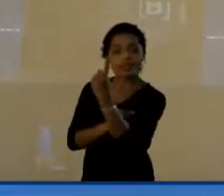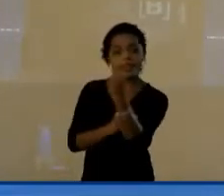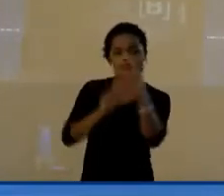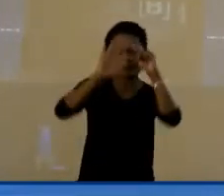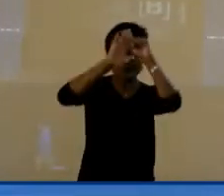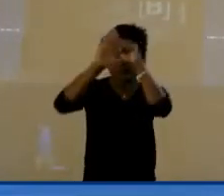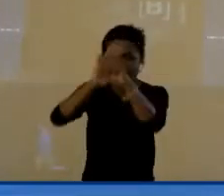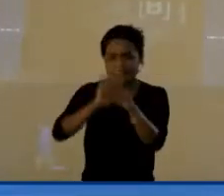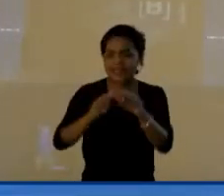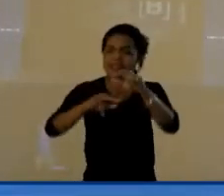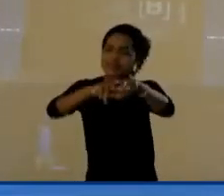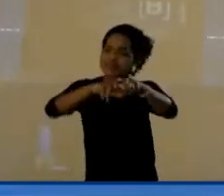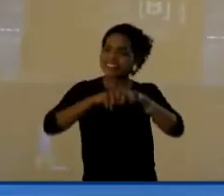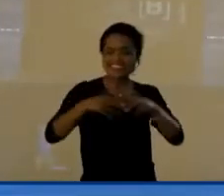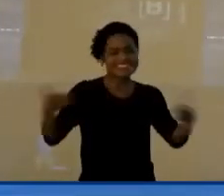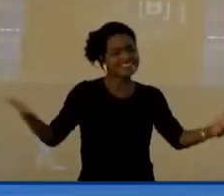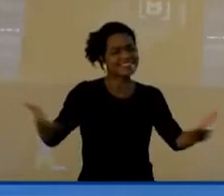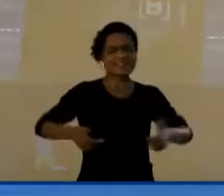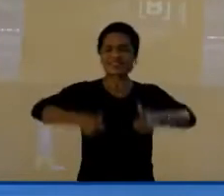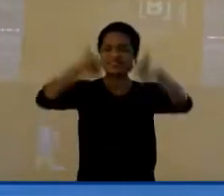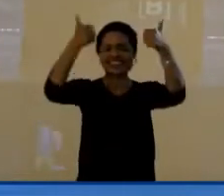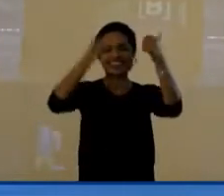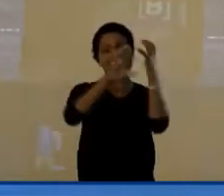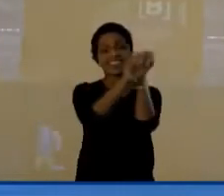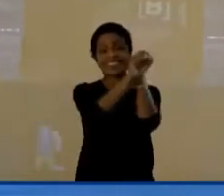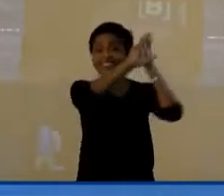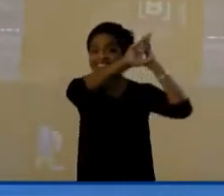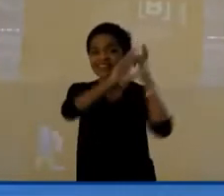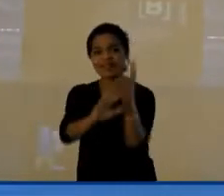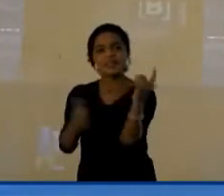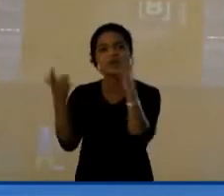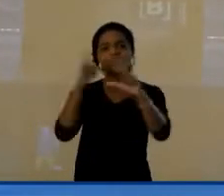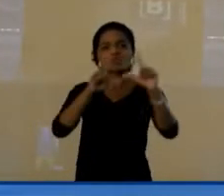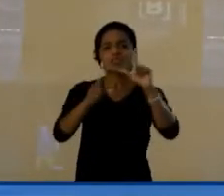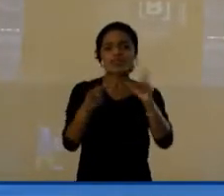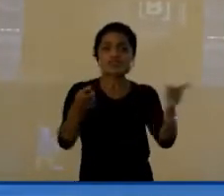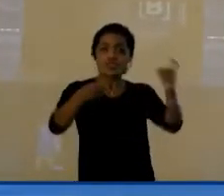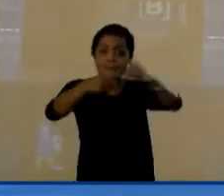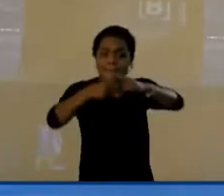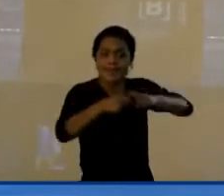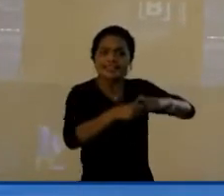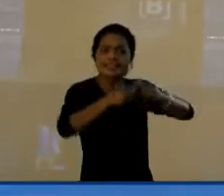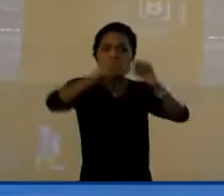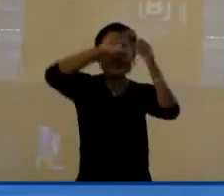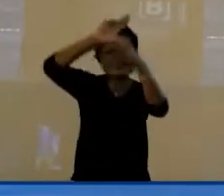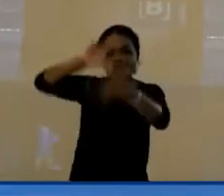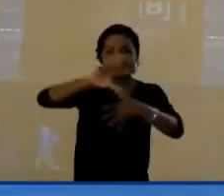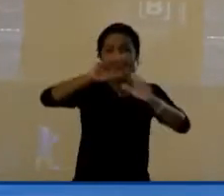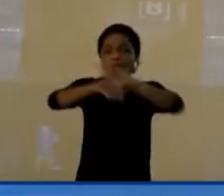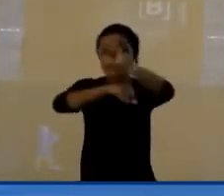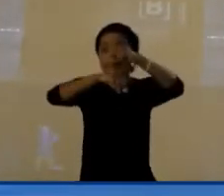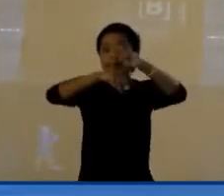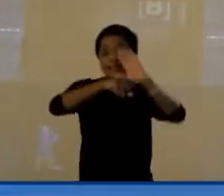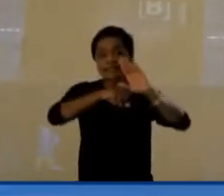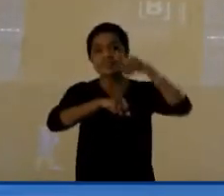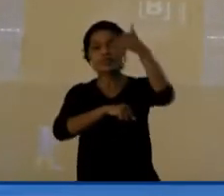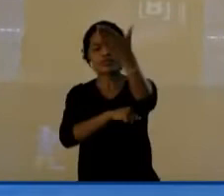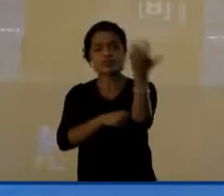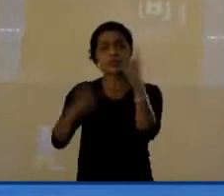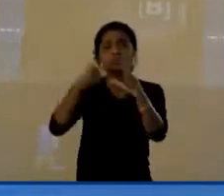É por isso que nós temos os melhores resultados. Fizemos parcerias internacionais e só fizemos essas parcerias